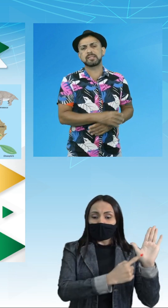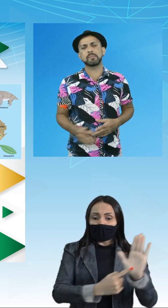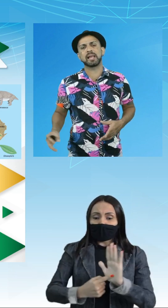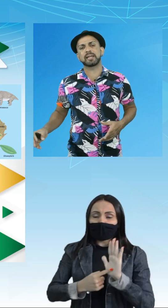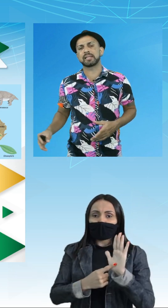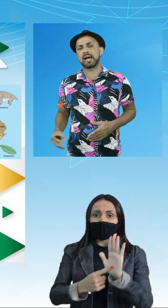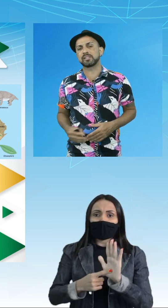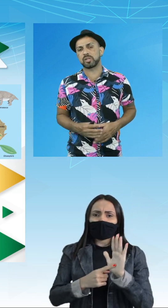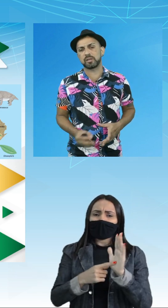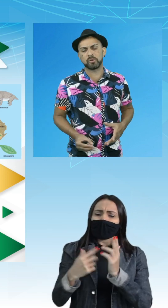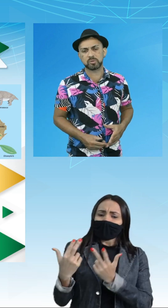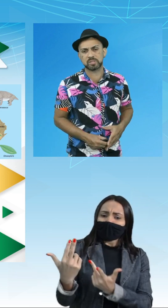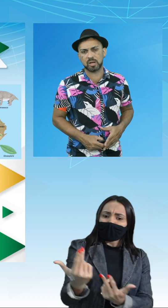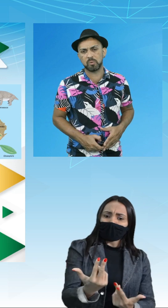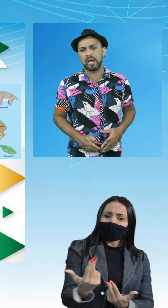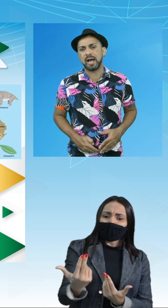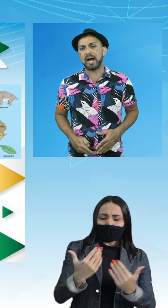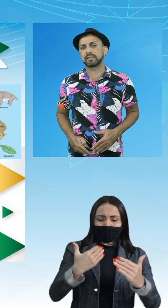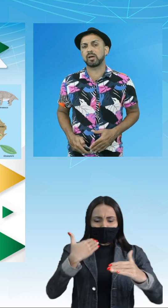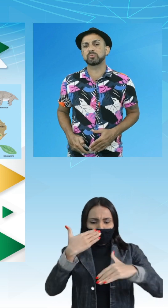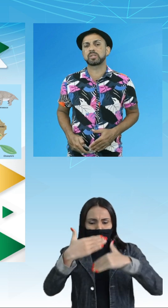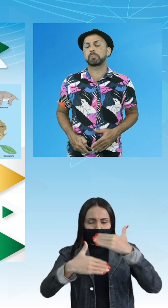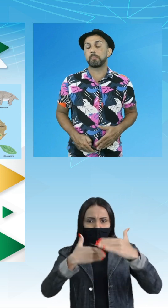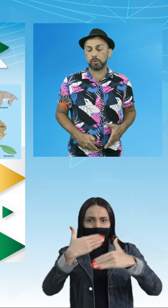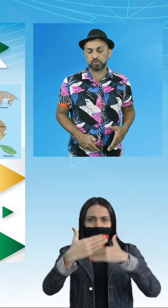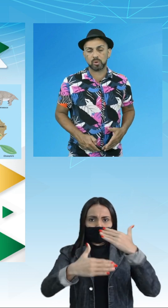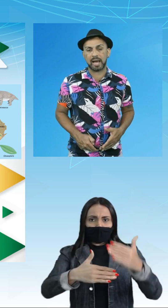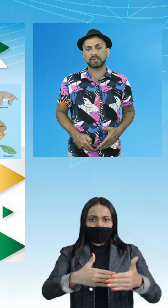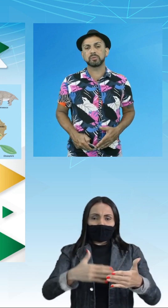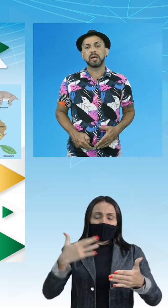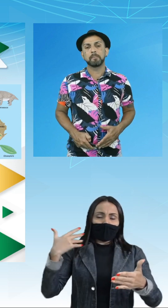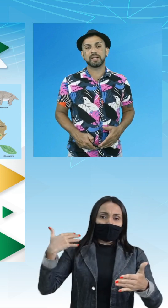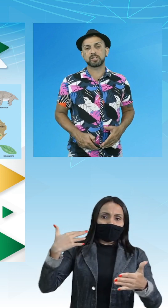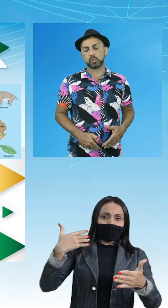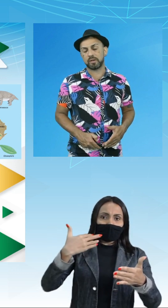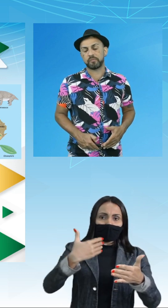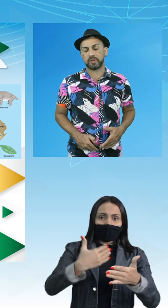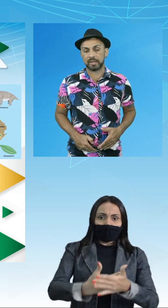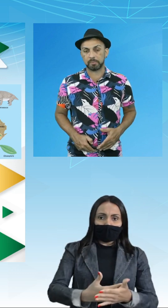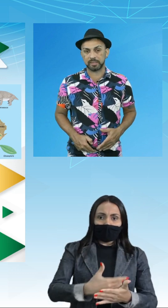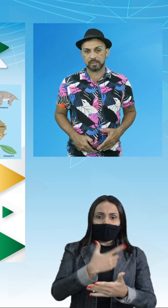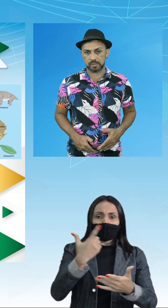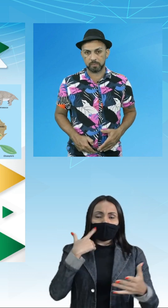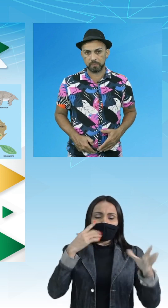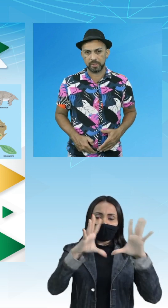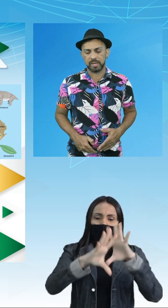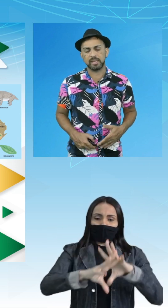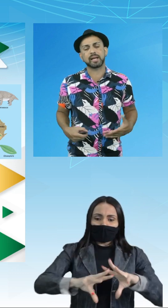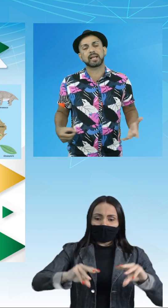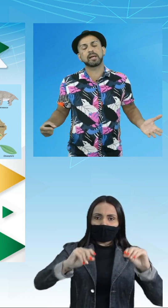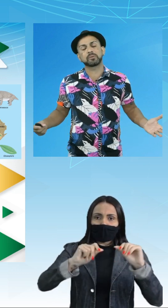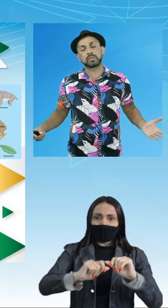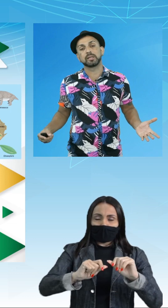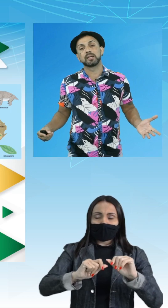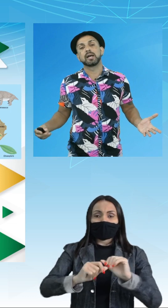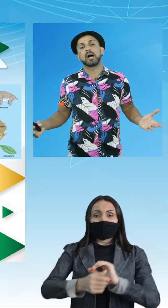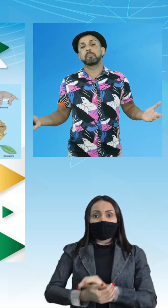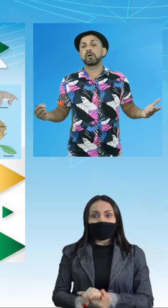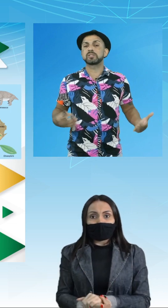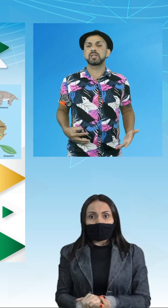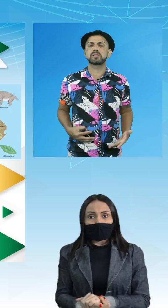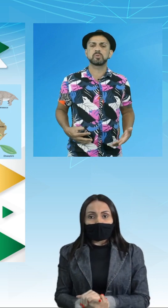similaridades na evolução até o tempo postulado para sua fragmentação. E é claro que,